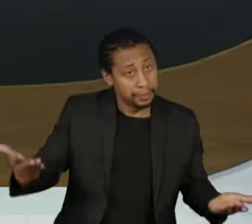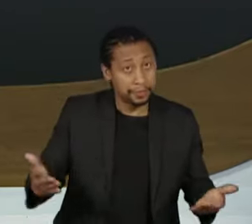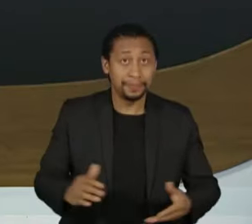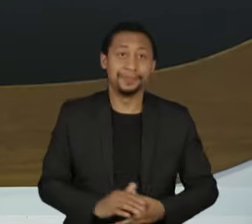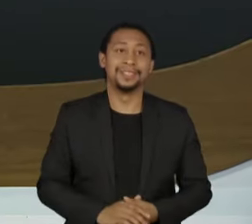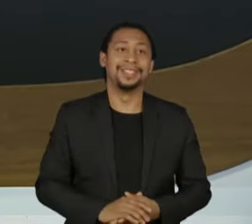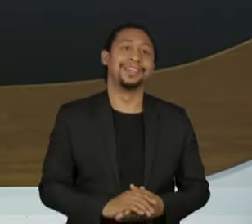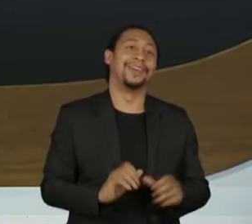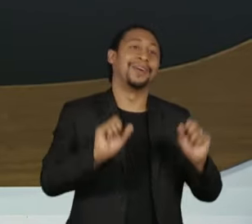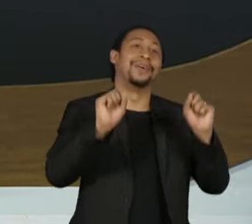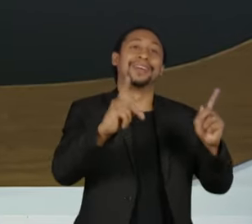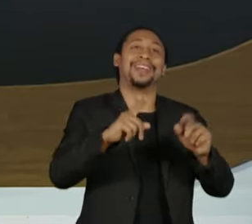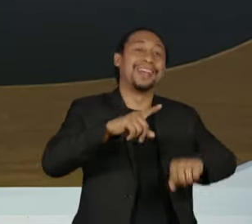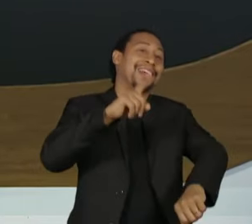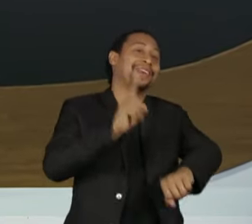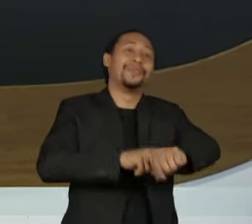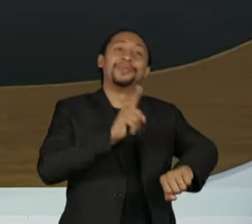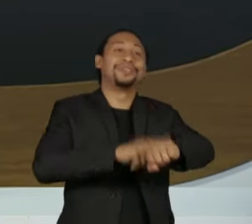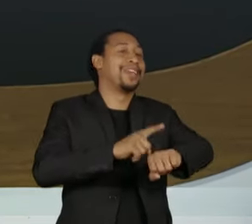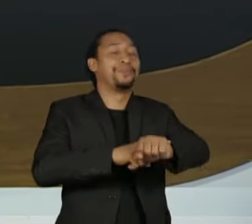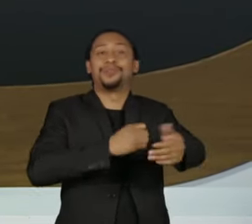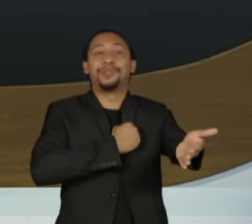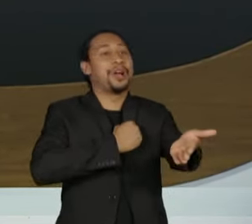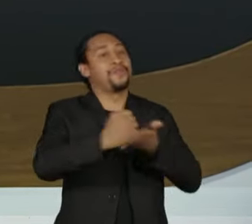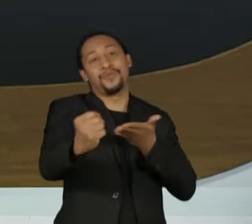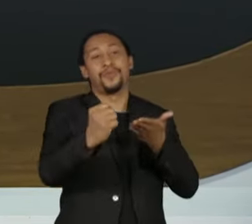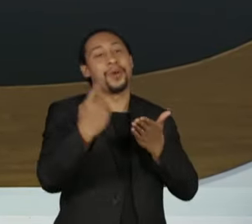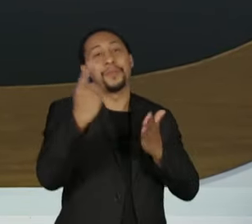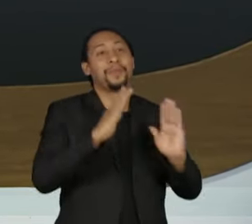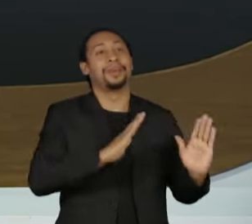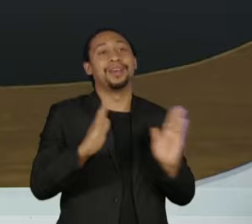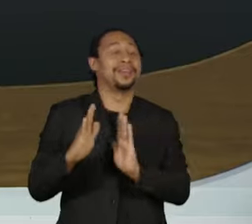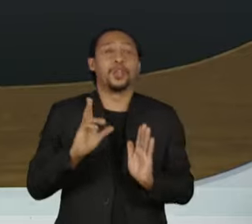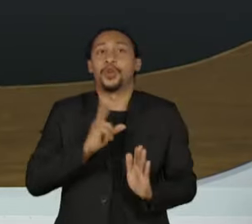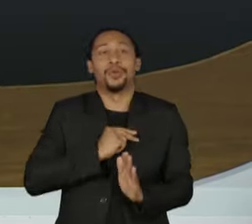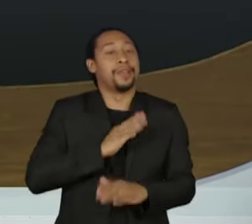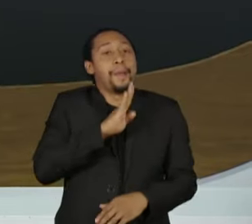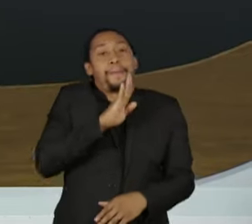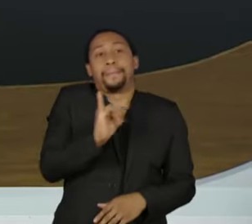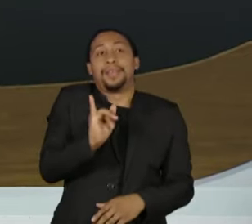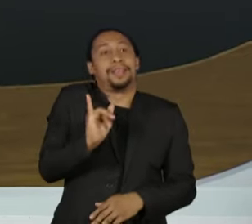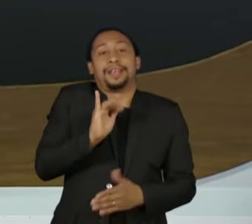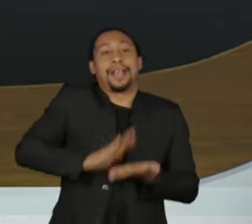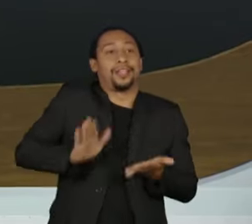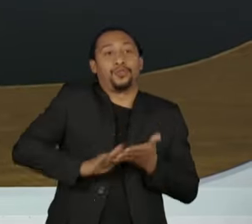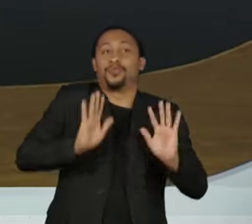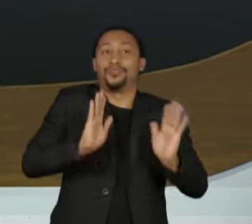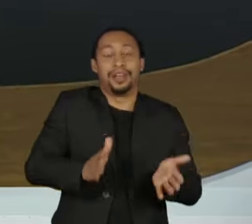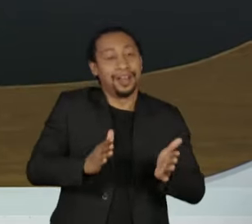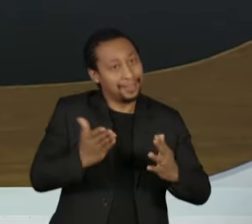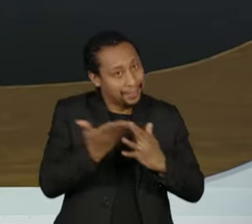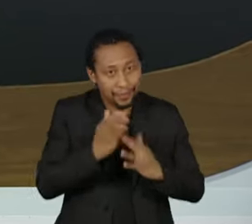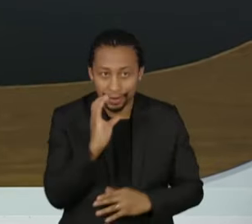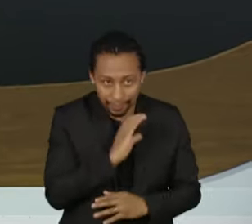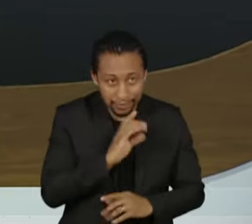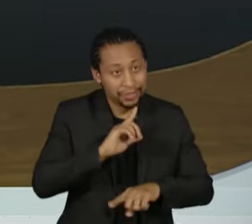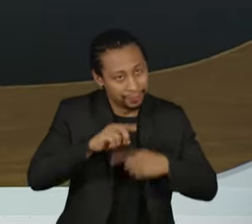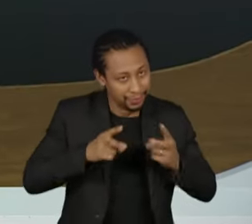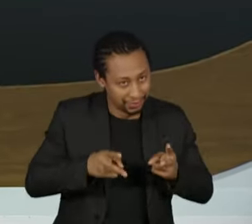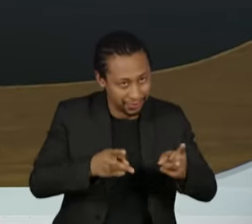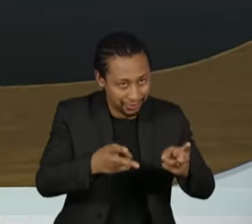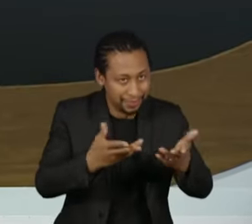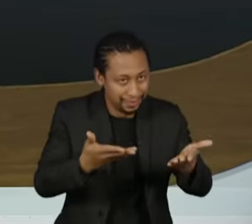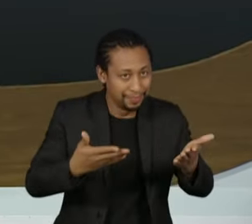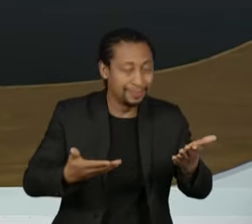A gente já excedeu o teto aqui do primeiro bloco em muitos bilhões, então eu vou precisar fazer o intervalo e a gente volta já já para eu deixar a